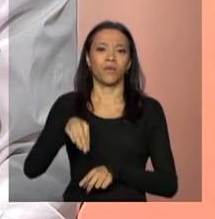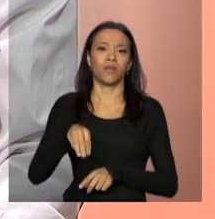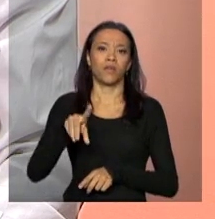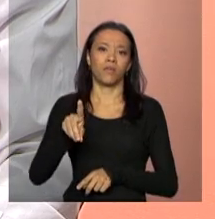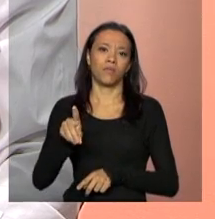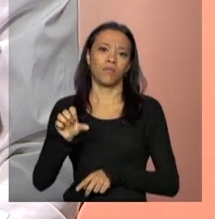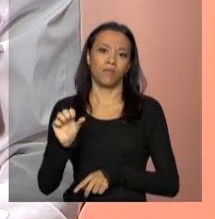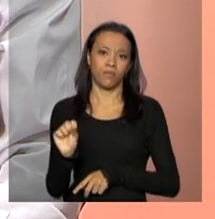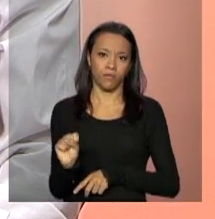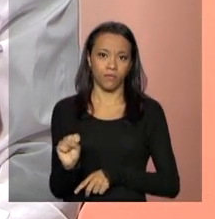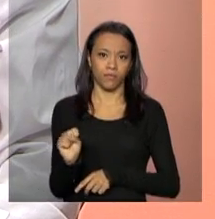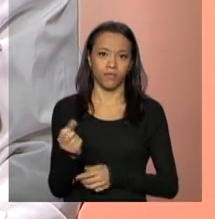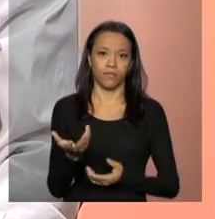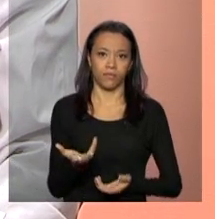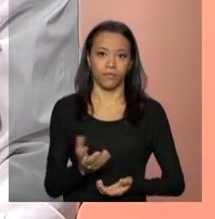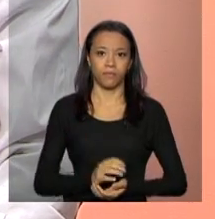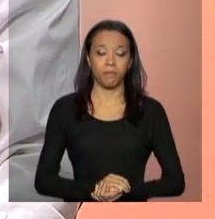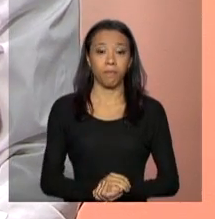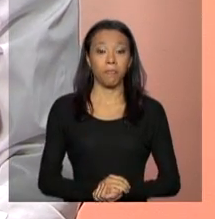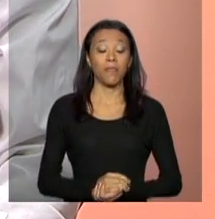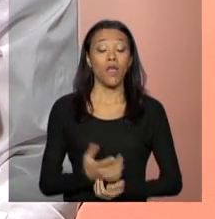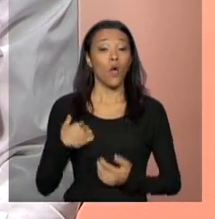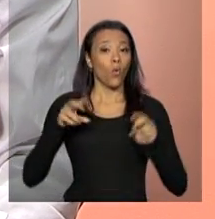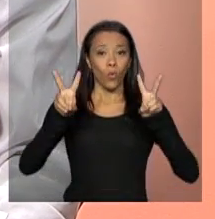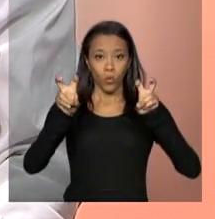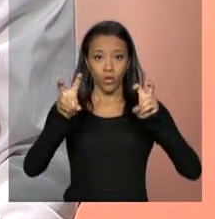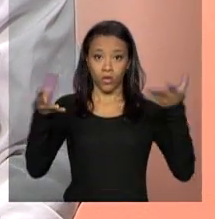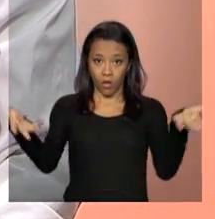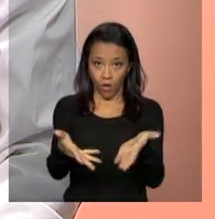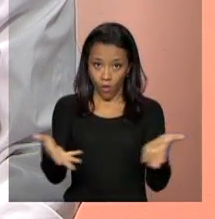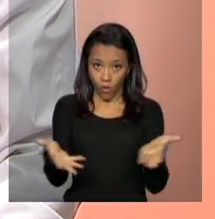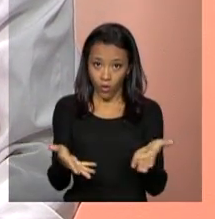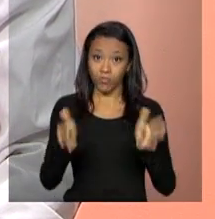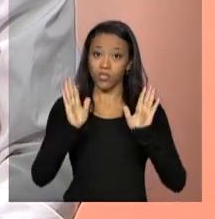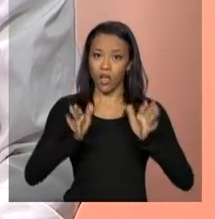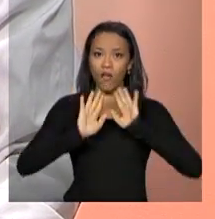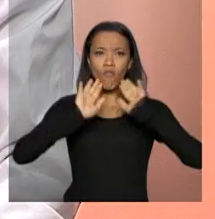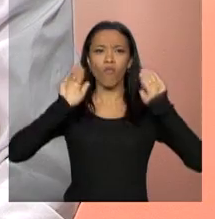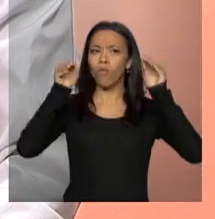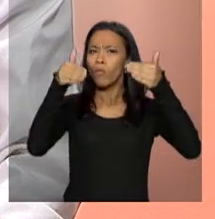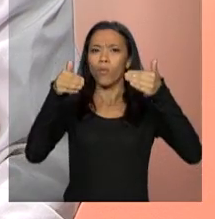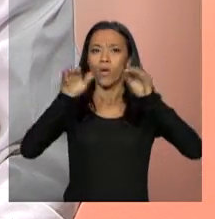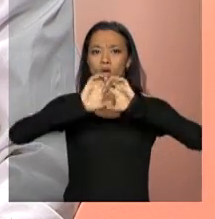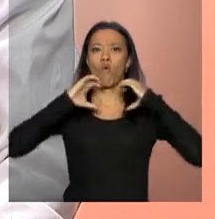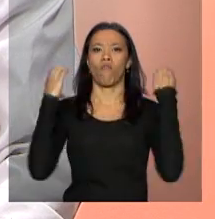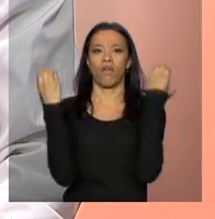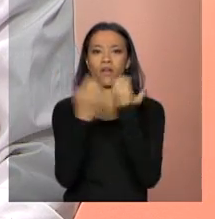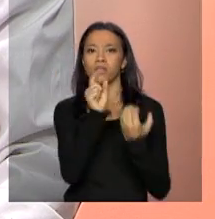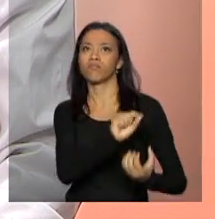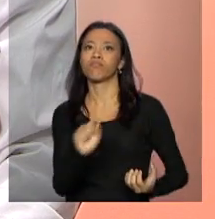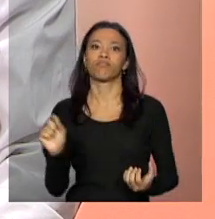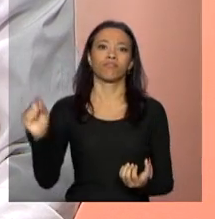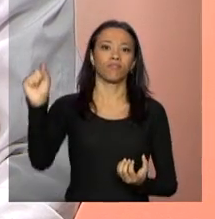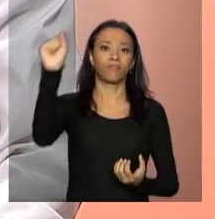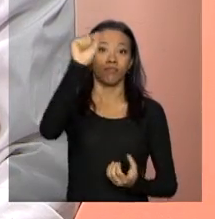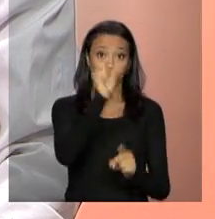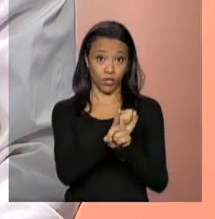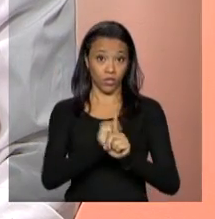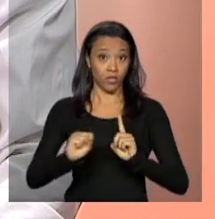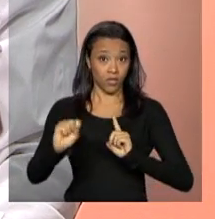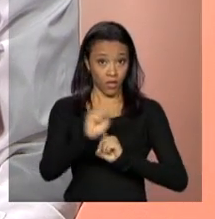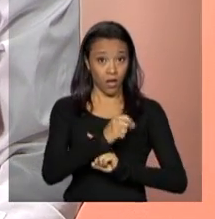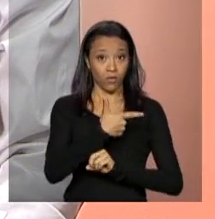Social e Combate à Fome, o MDS. Os temas de hoje estão direcionados para as conferências de assistência social em